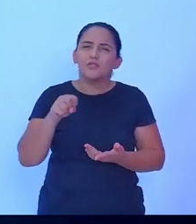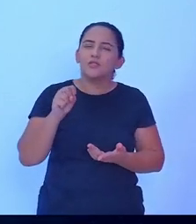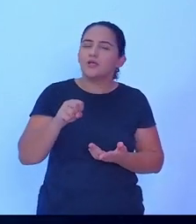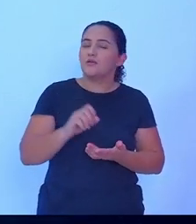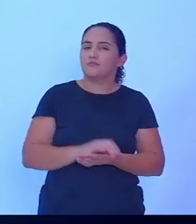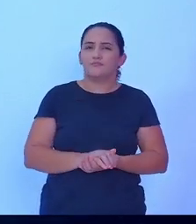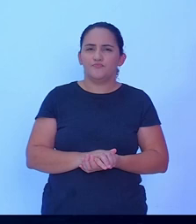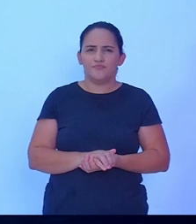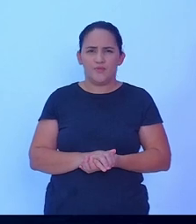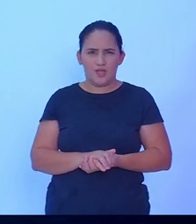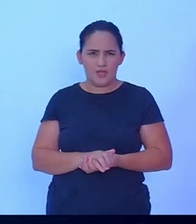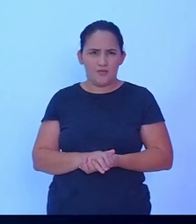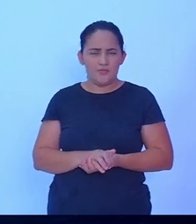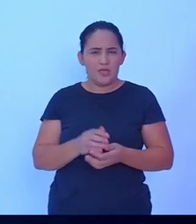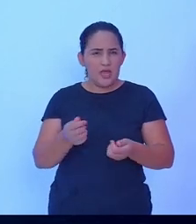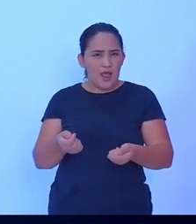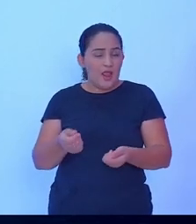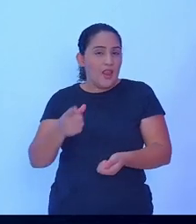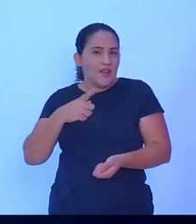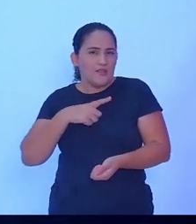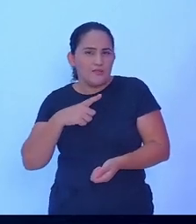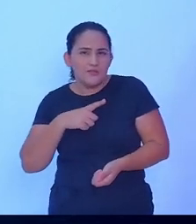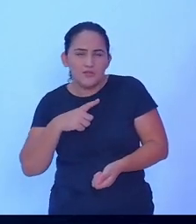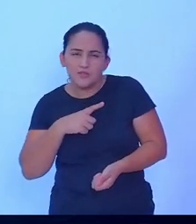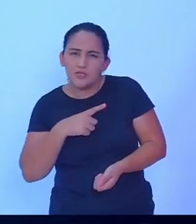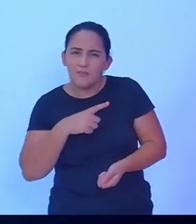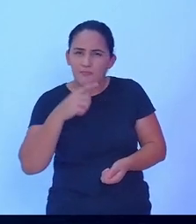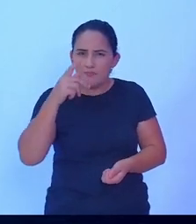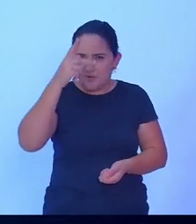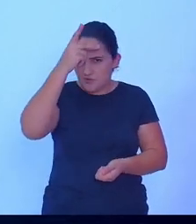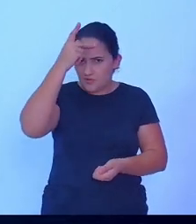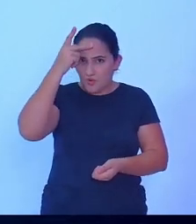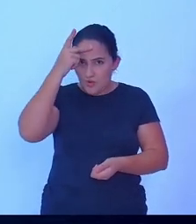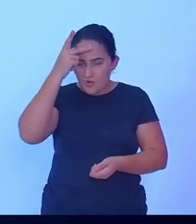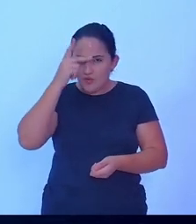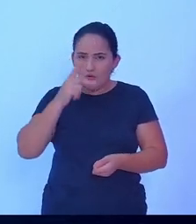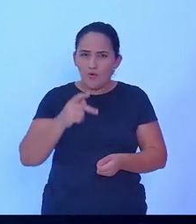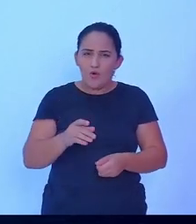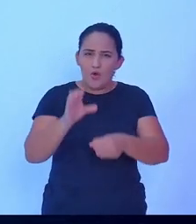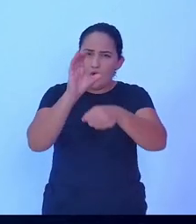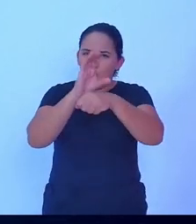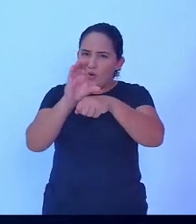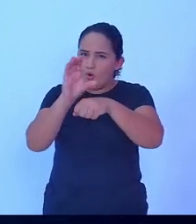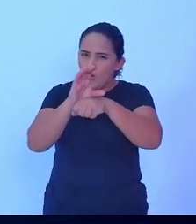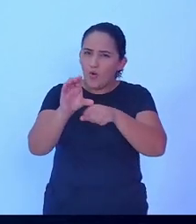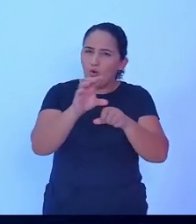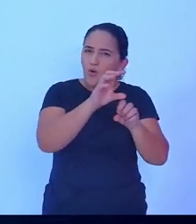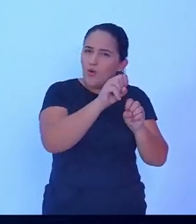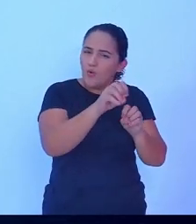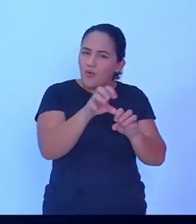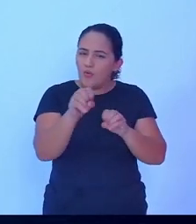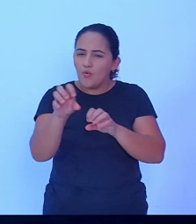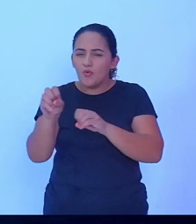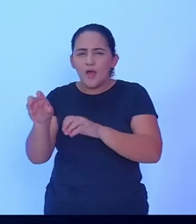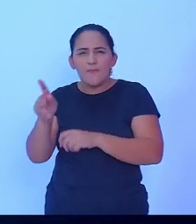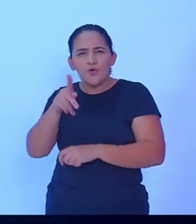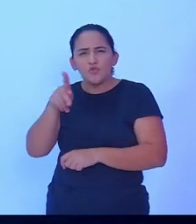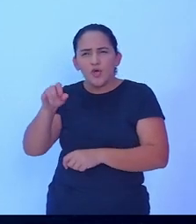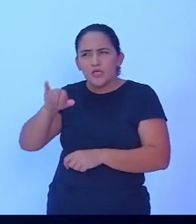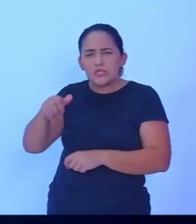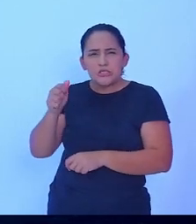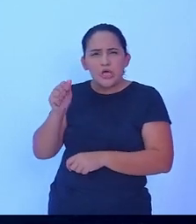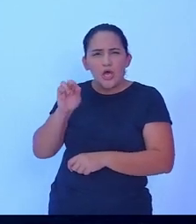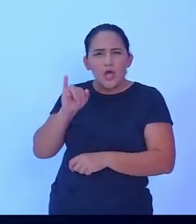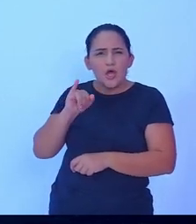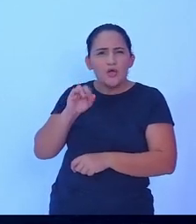os nossos técnicos para ele dar curso para a gente. Eu tenho mesmo o professor Jairo, que é